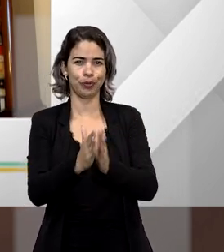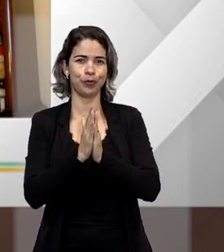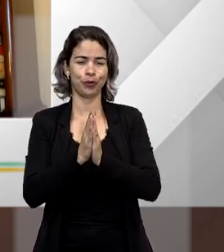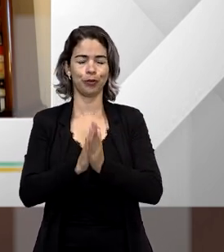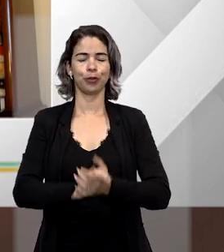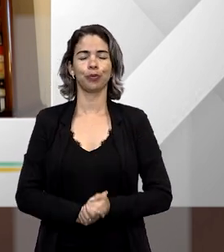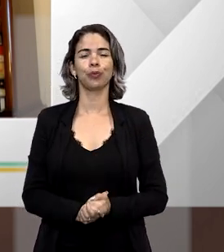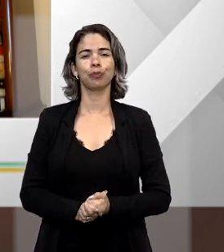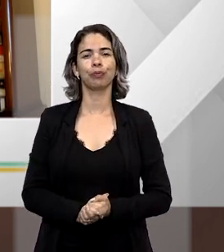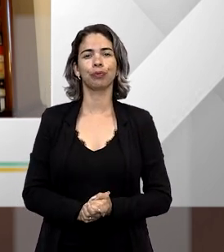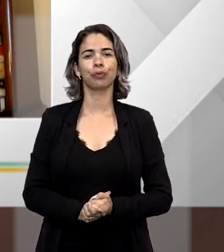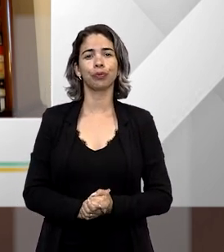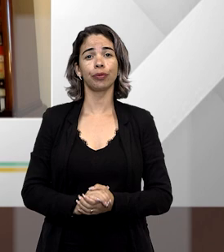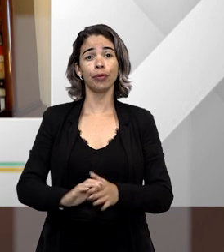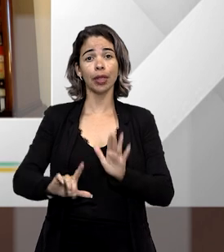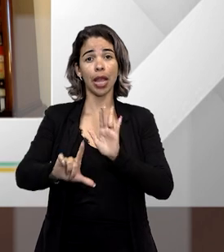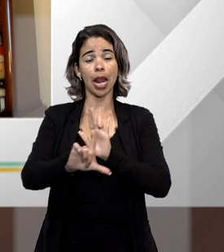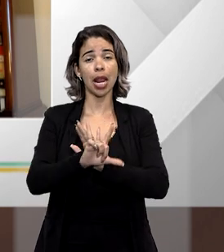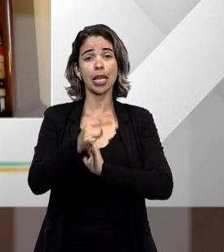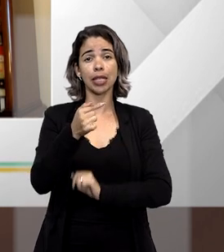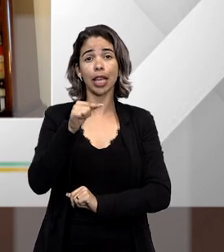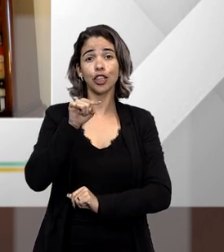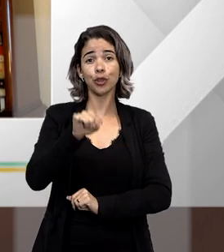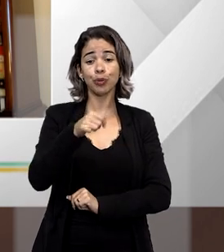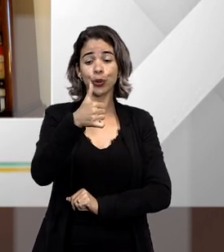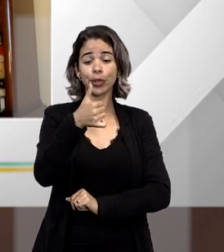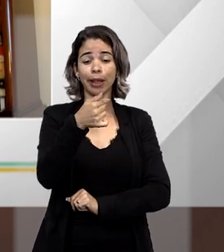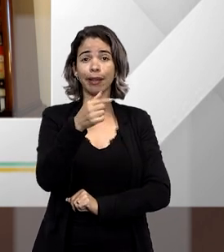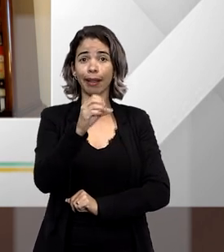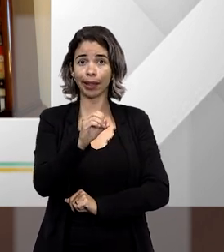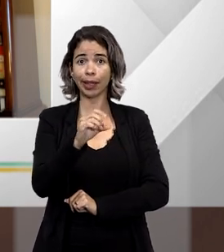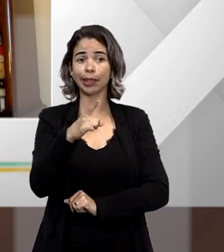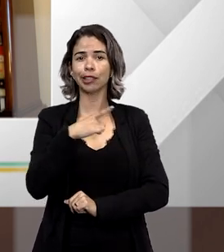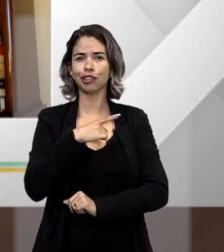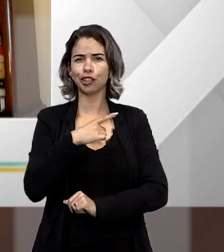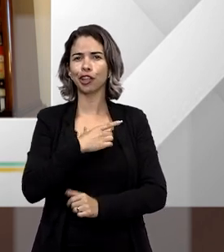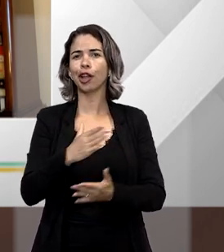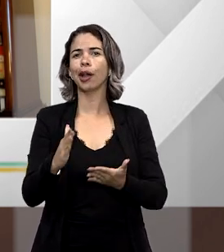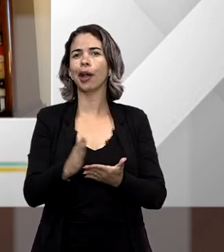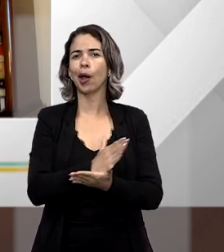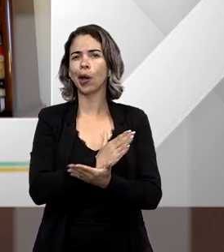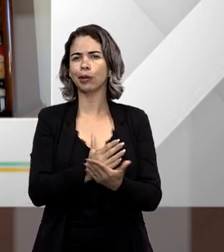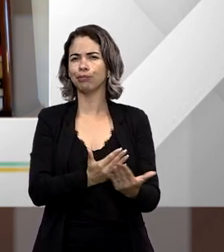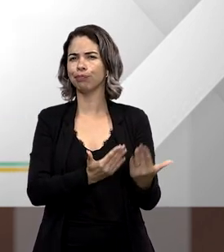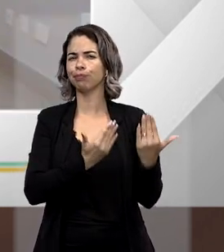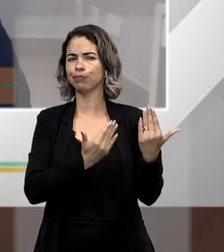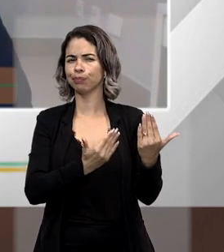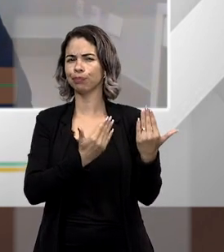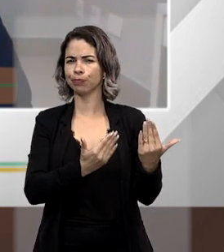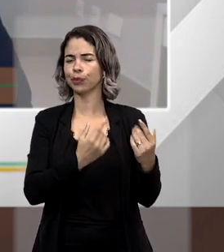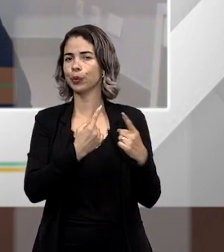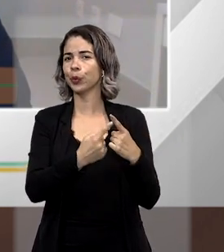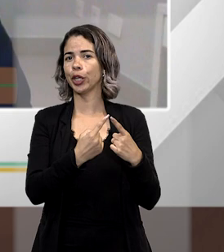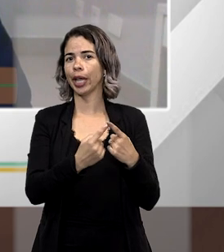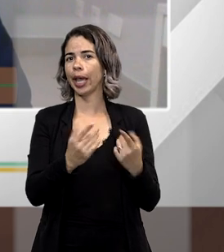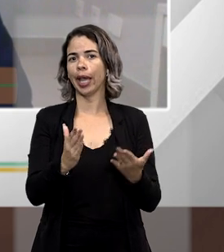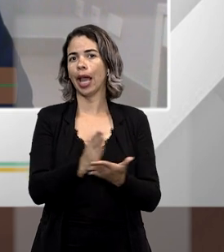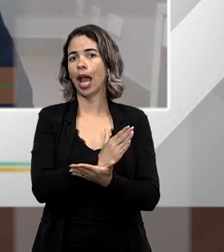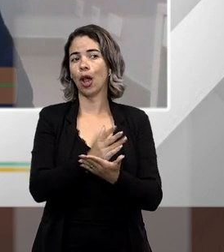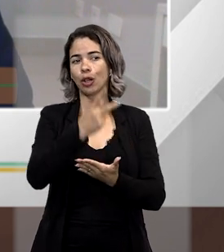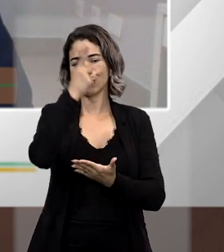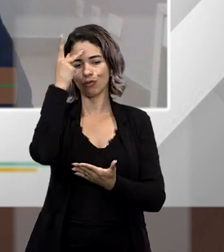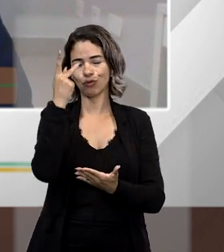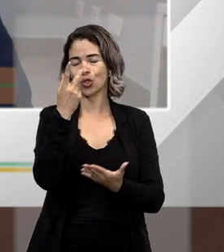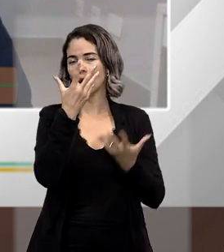Olha, Fátima, a Lei 7.170, ela padecia de algumas desconfianças a respeito da sua não recepção,